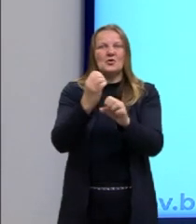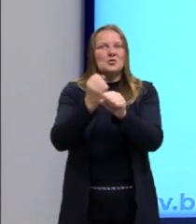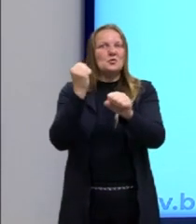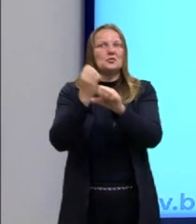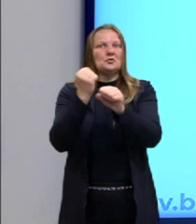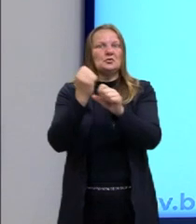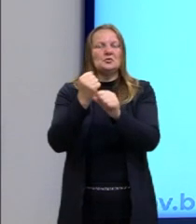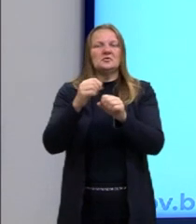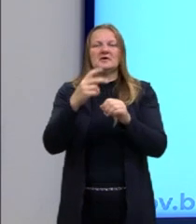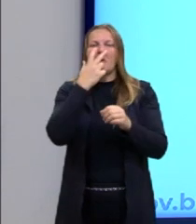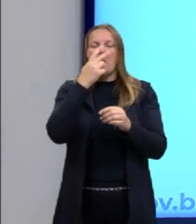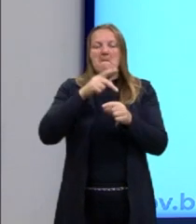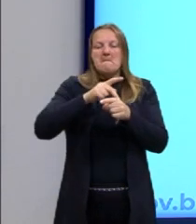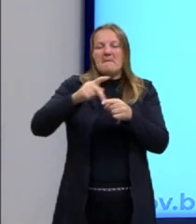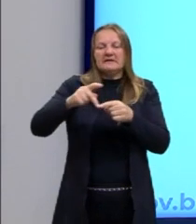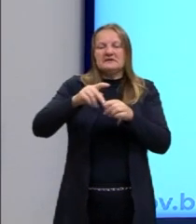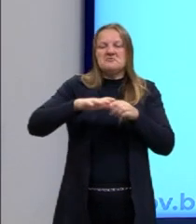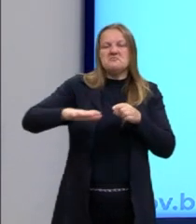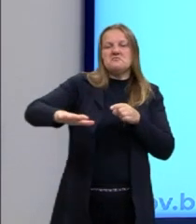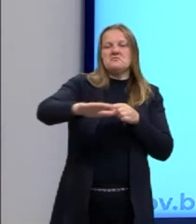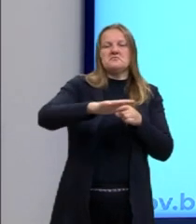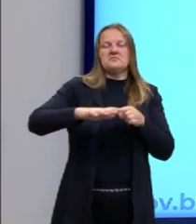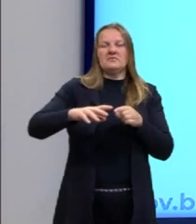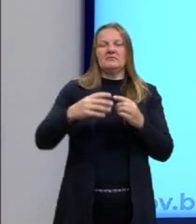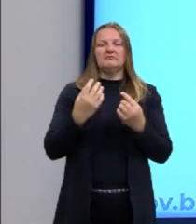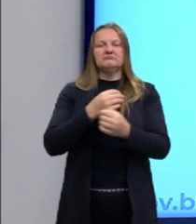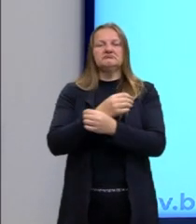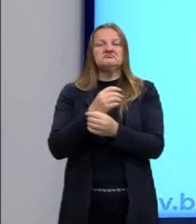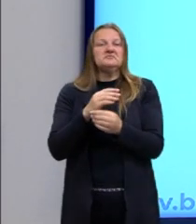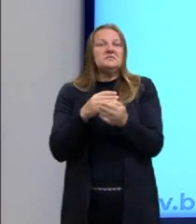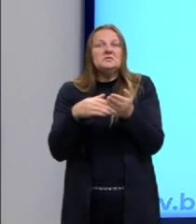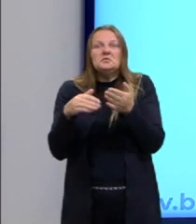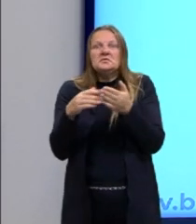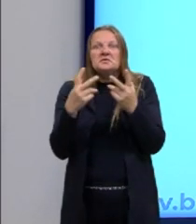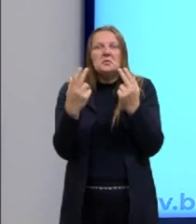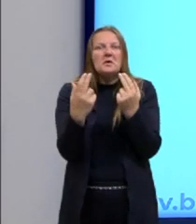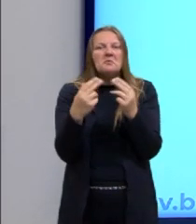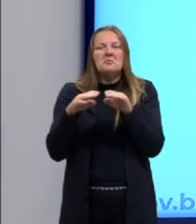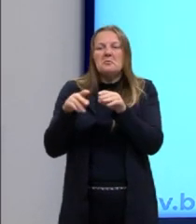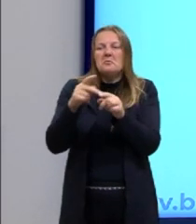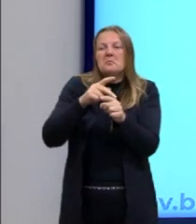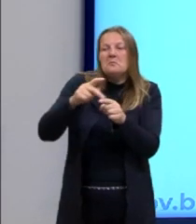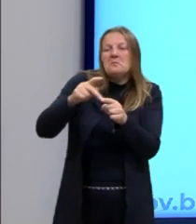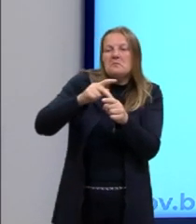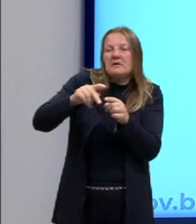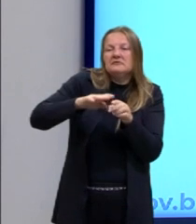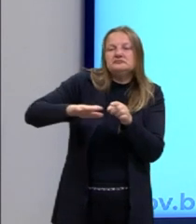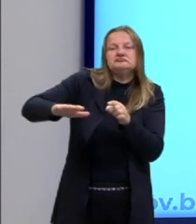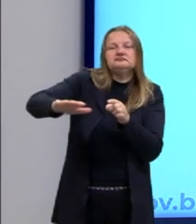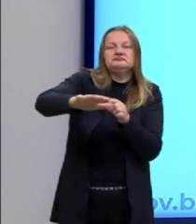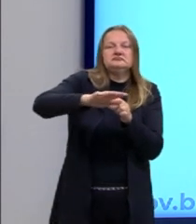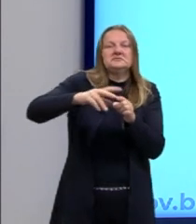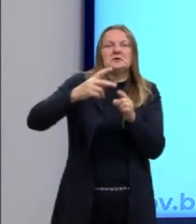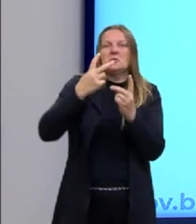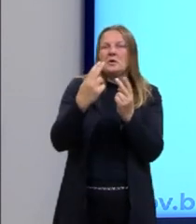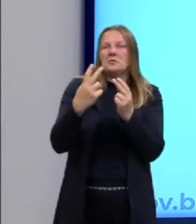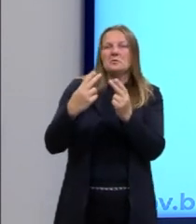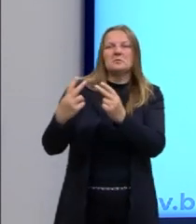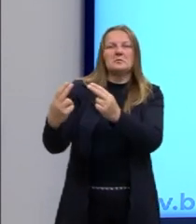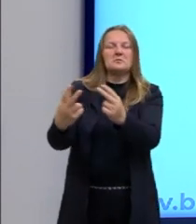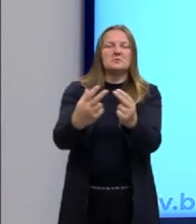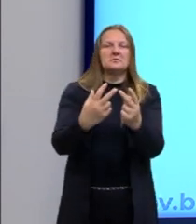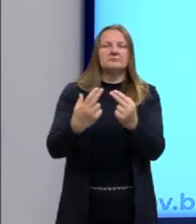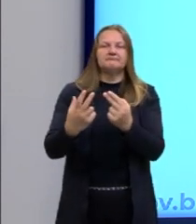padronização e conformismo do consumo. Então, essa padronização do consumo é que a indústria cultural